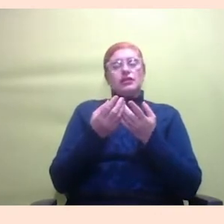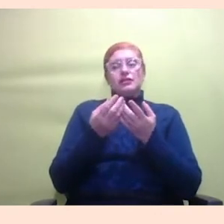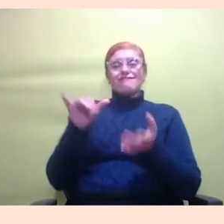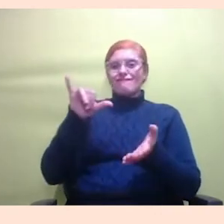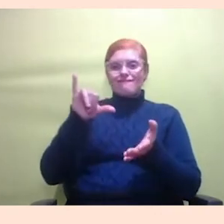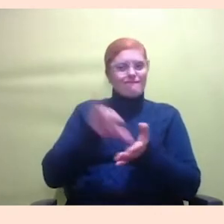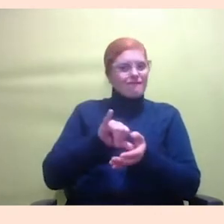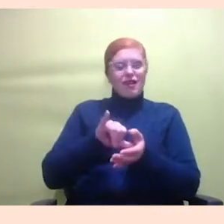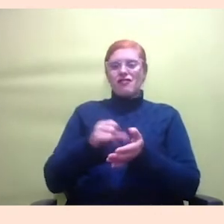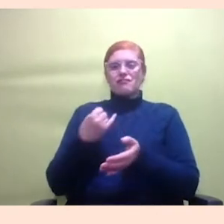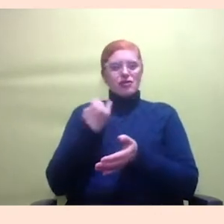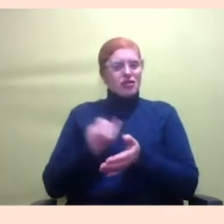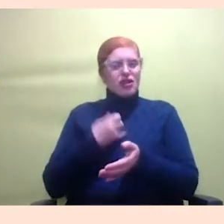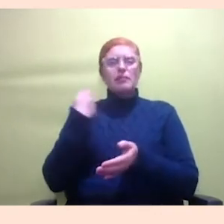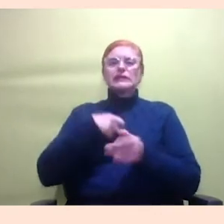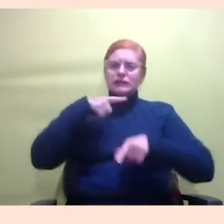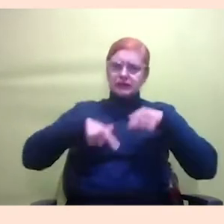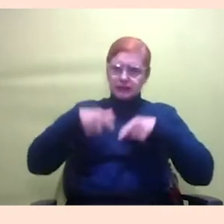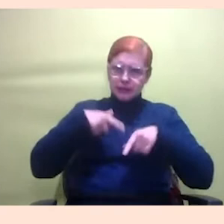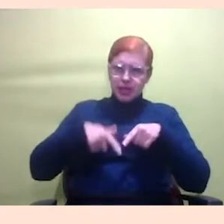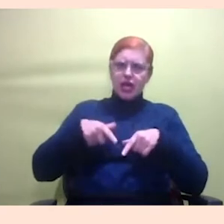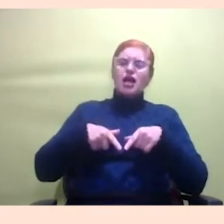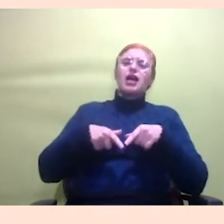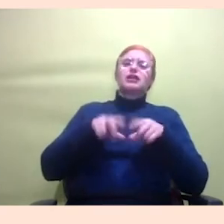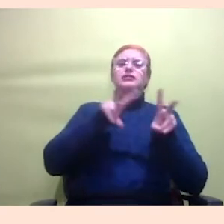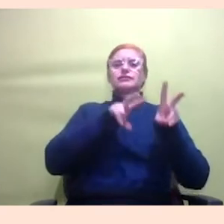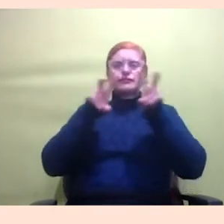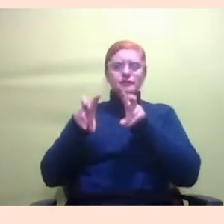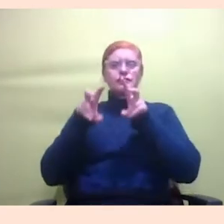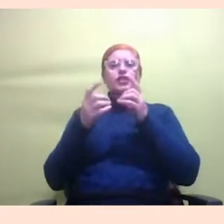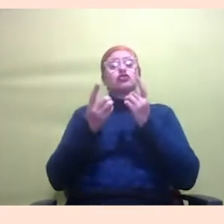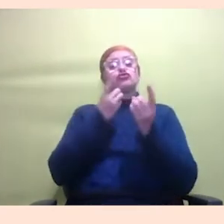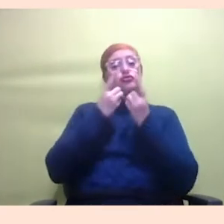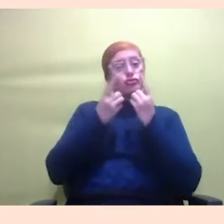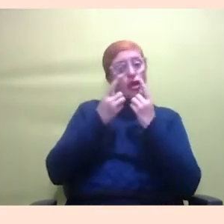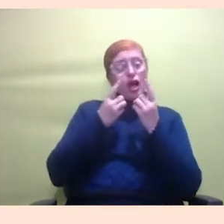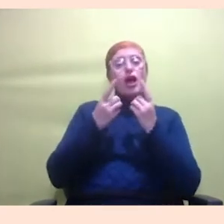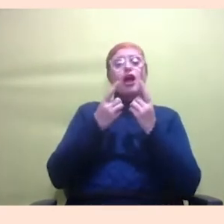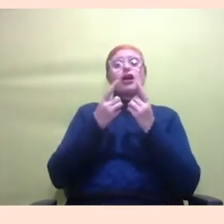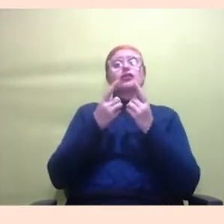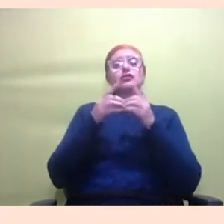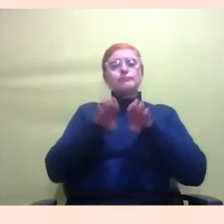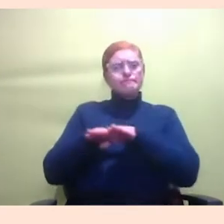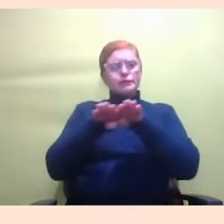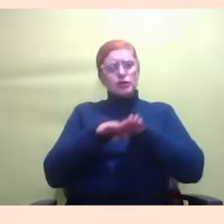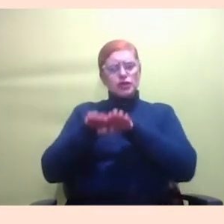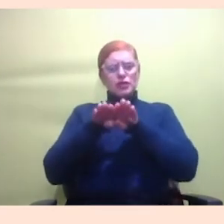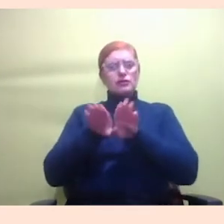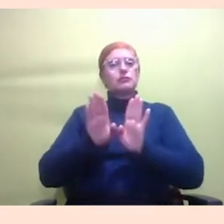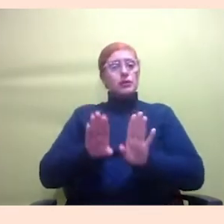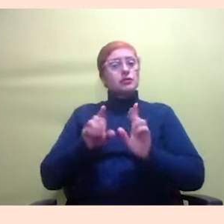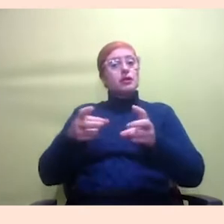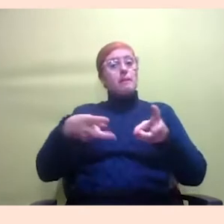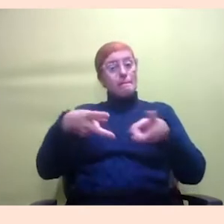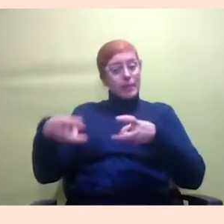trabalhar na perspectiva da horizontalidade, do diálogo, e a gente percebe na formação uma certa